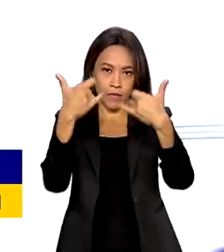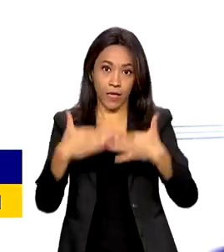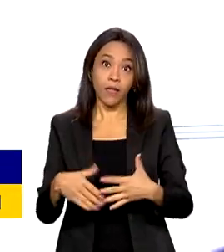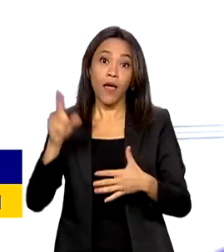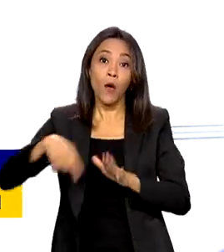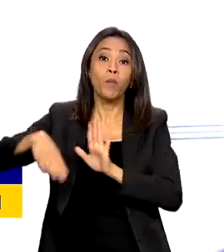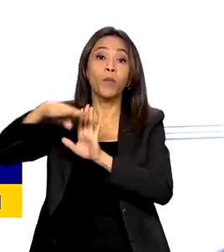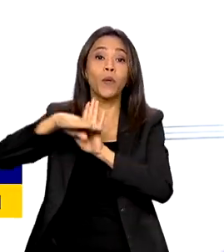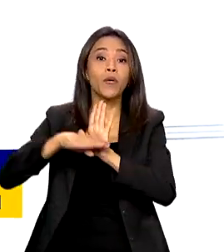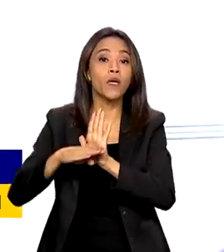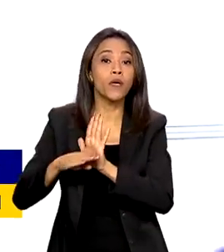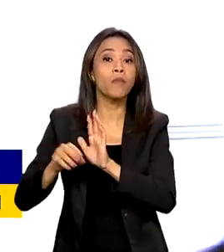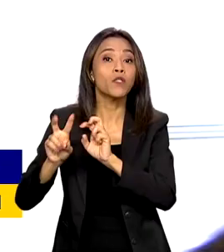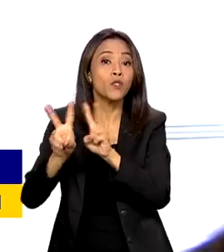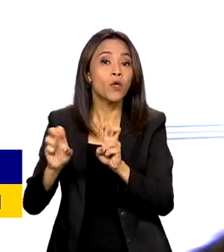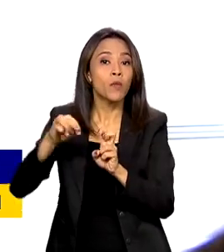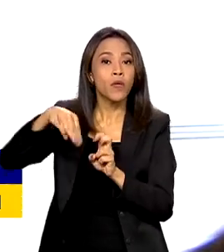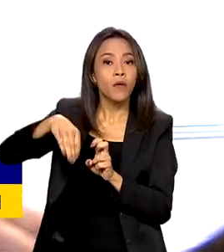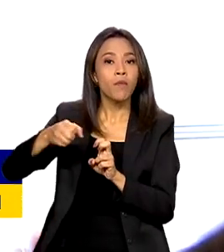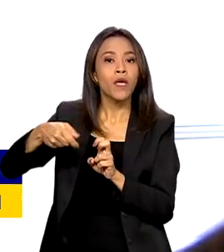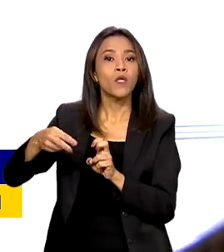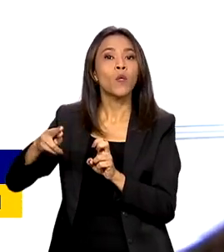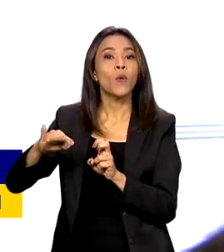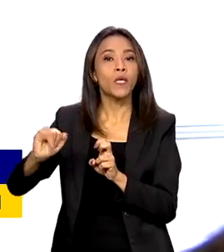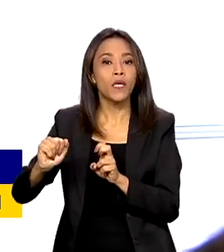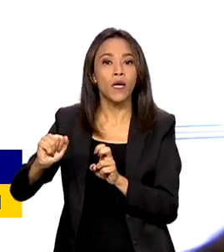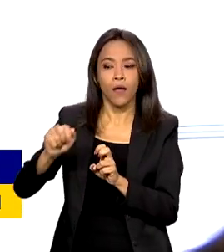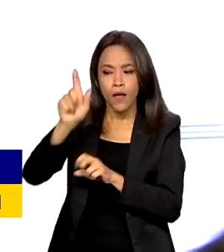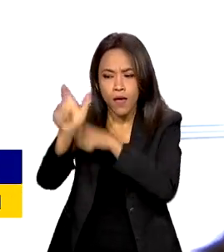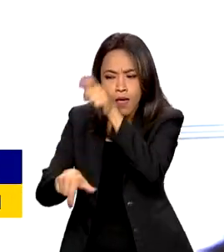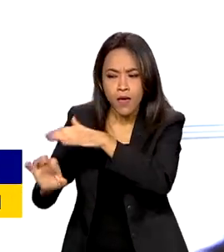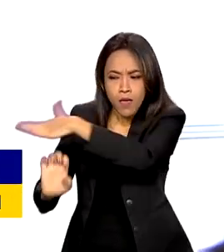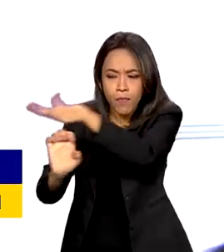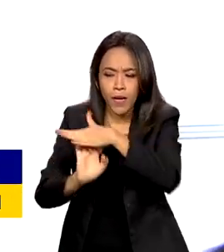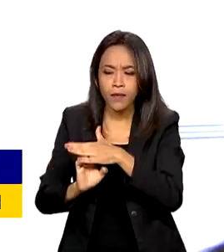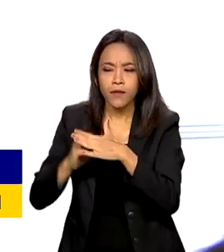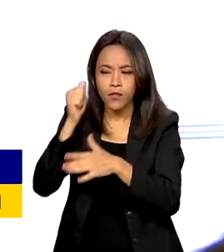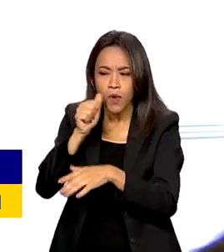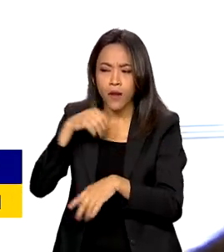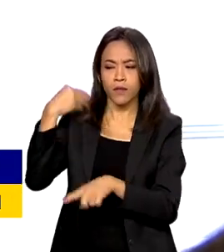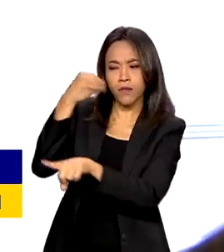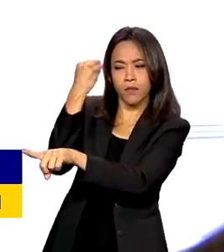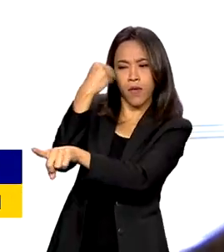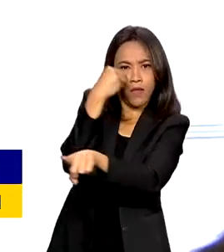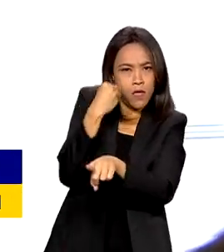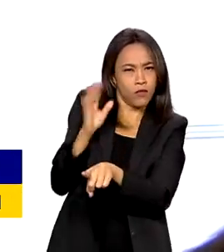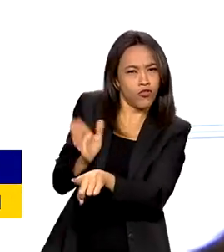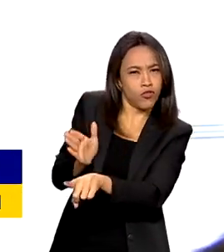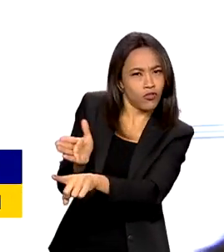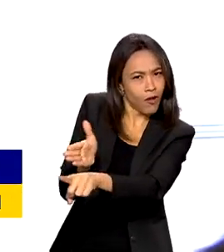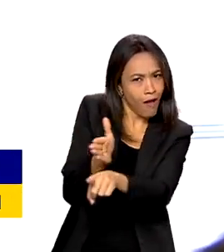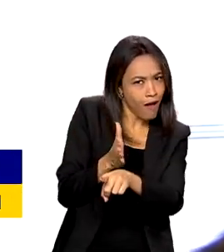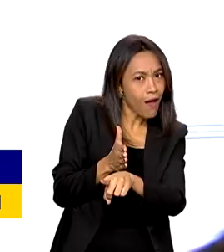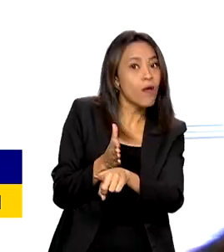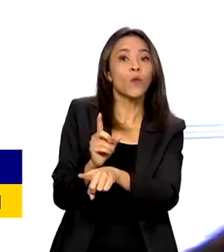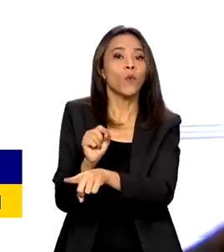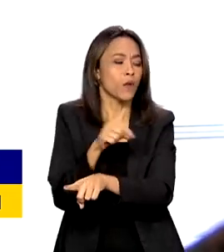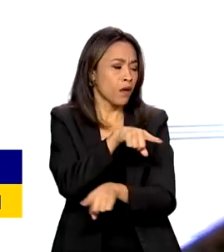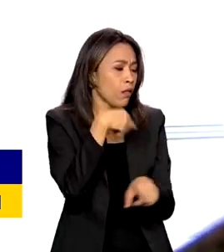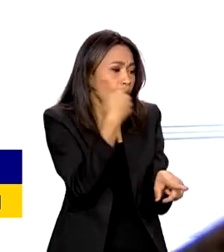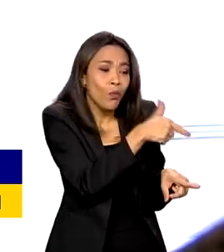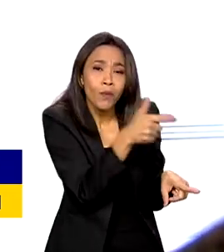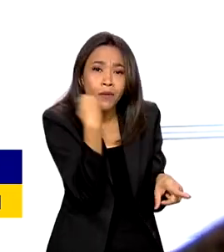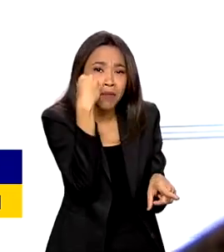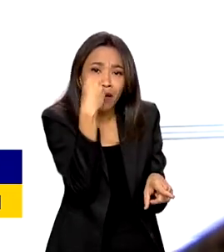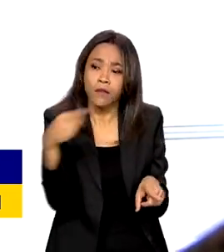que a gente coloca empresas já experientes na exportação e que são lideradas por mulheres para mentorar,